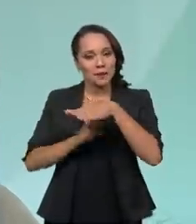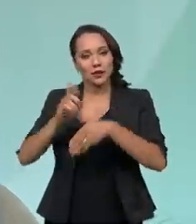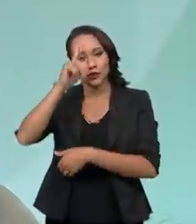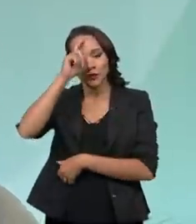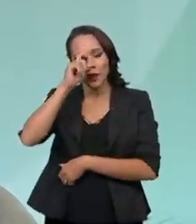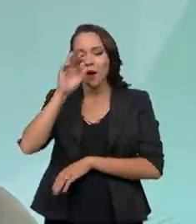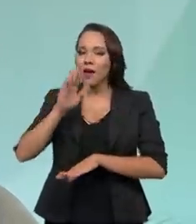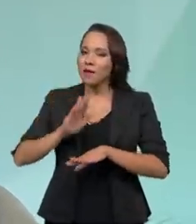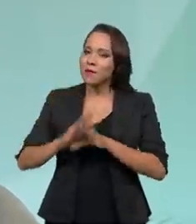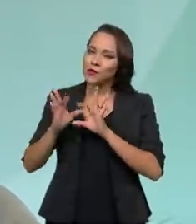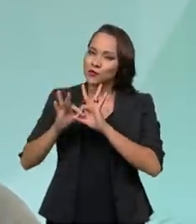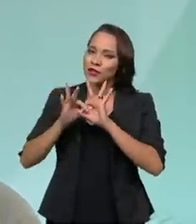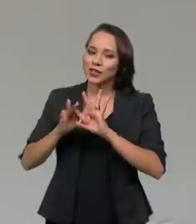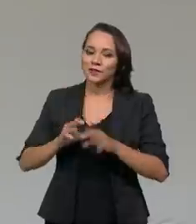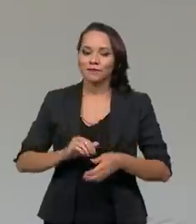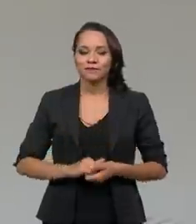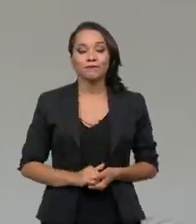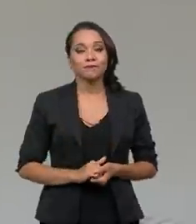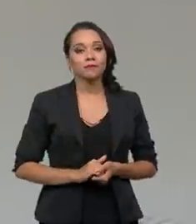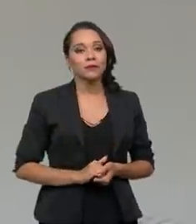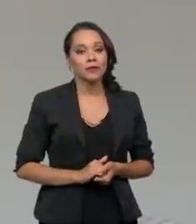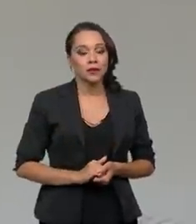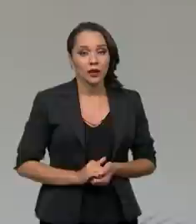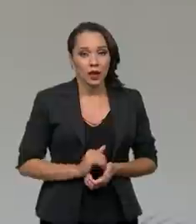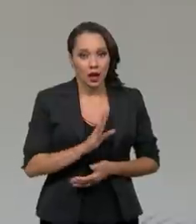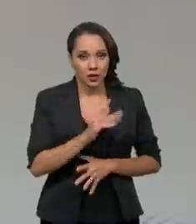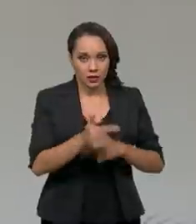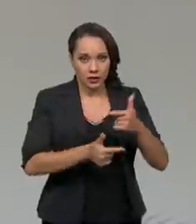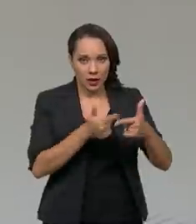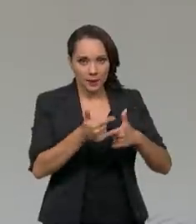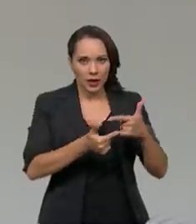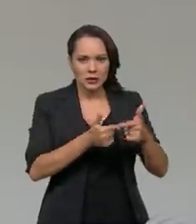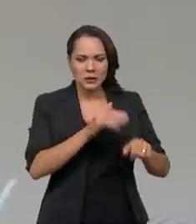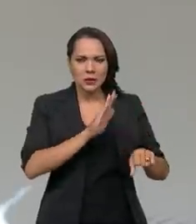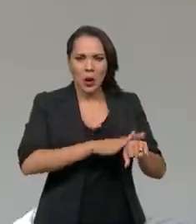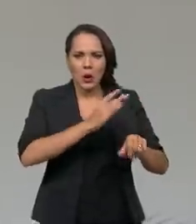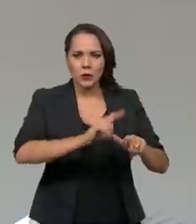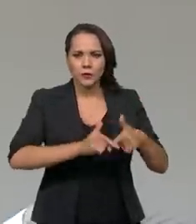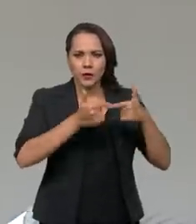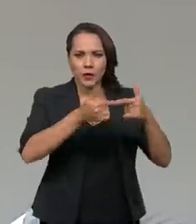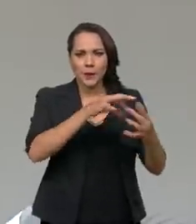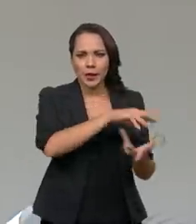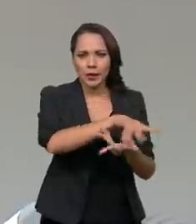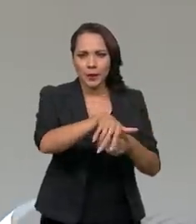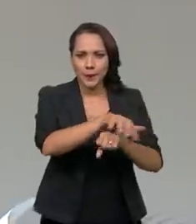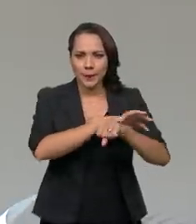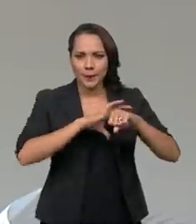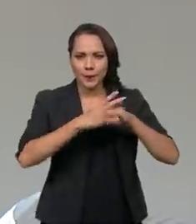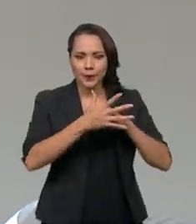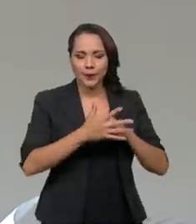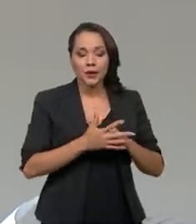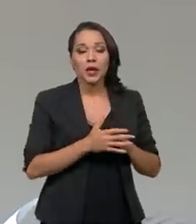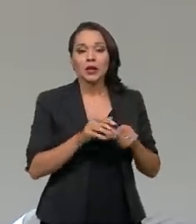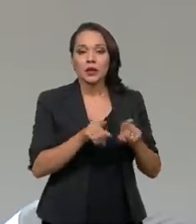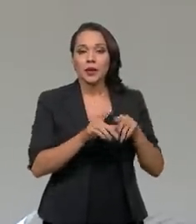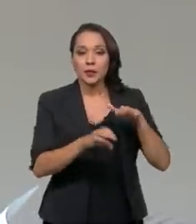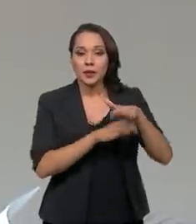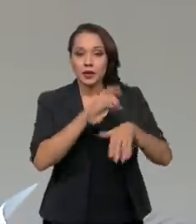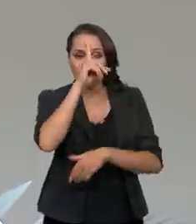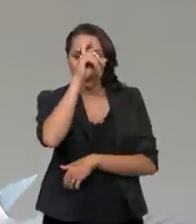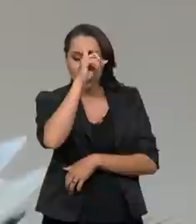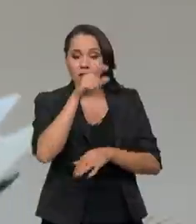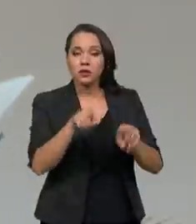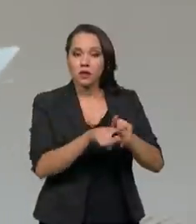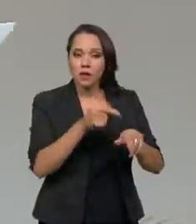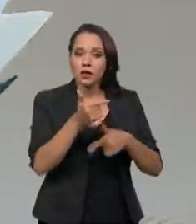é mais rede do que nunca. Agora, além desse trabalho imediato ali de enfrentamento à Covid-19, a rede EBSER também,